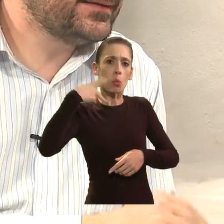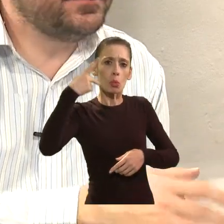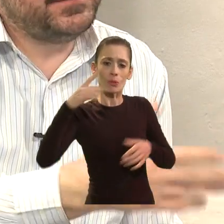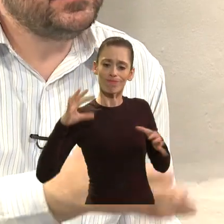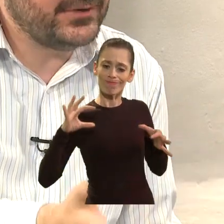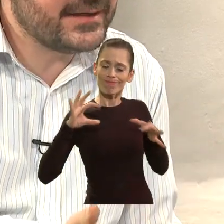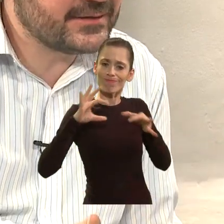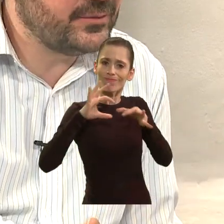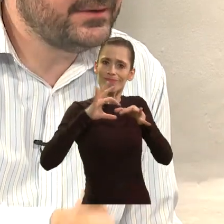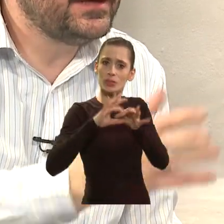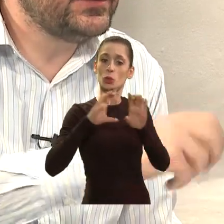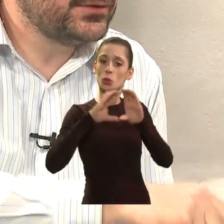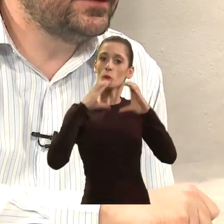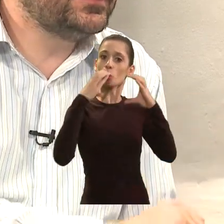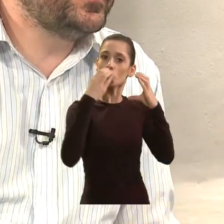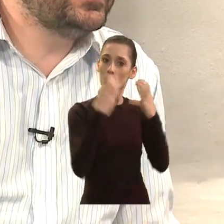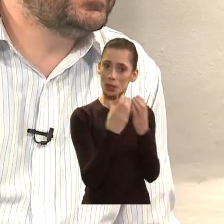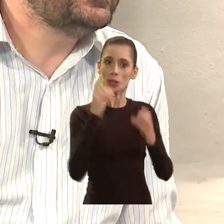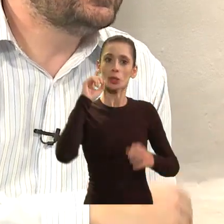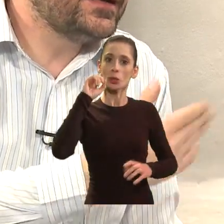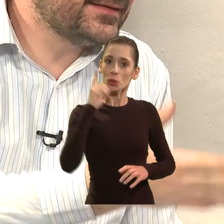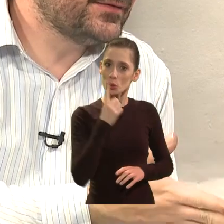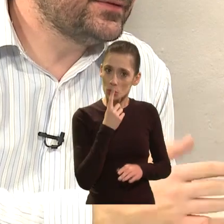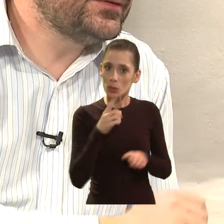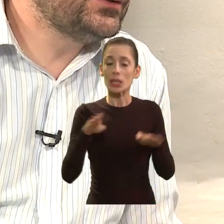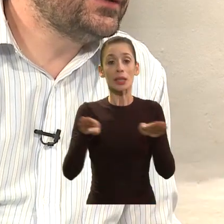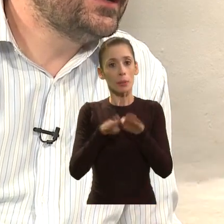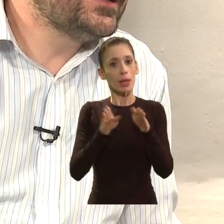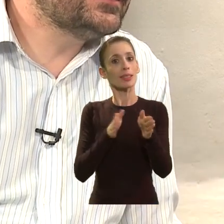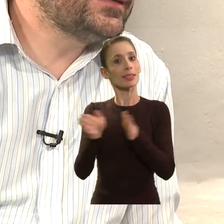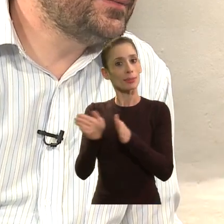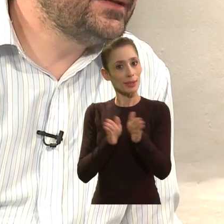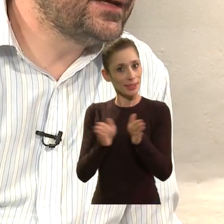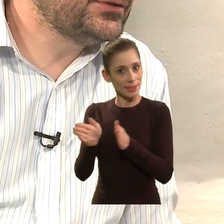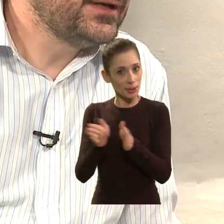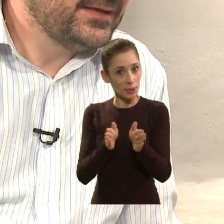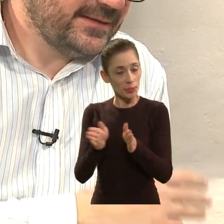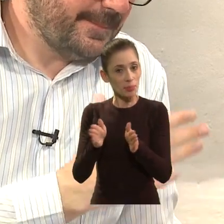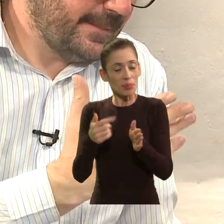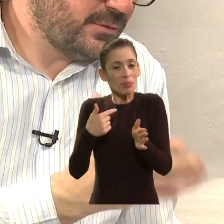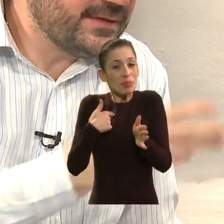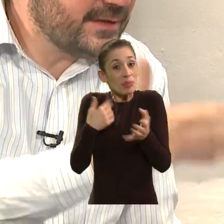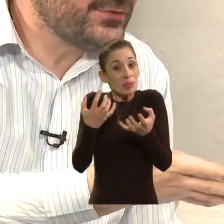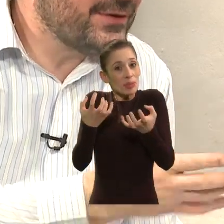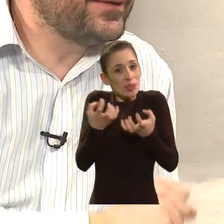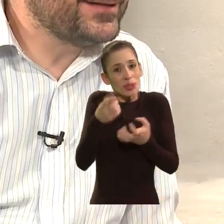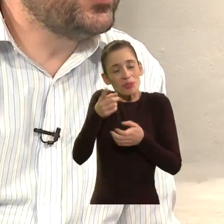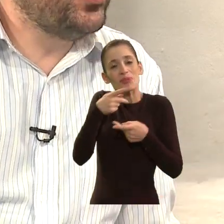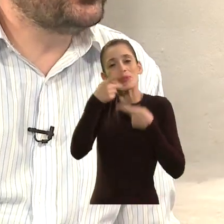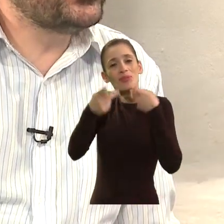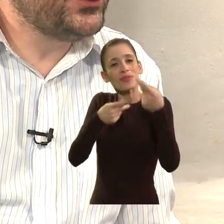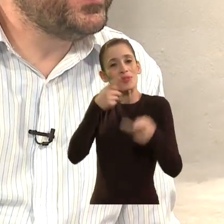relacionadas tanto a essa comunidade quanto também as questões de acessibilidade. Eu gostaria que a professora falasse um pouco sobre